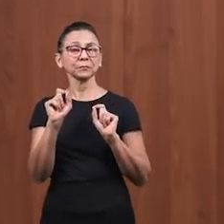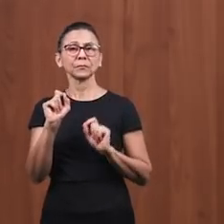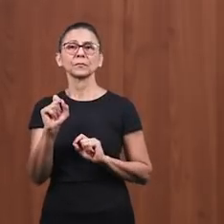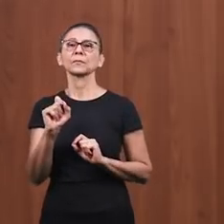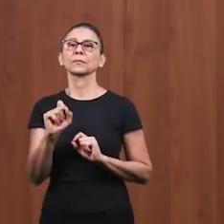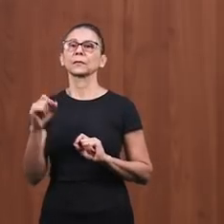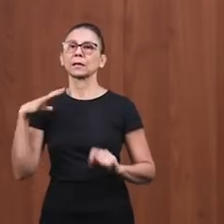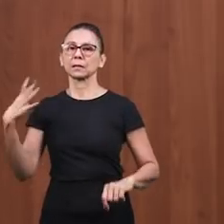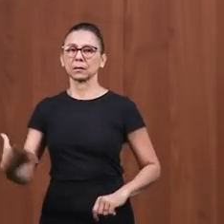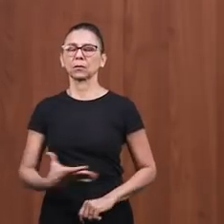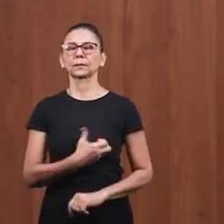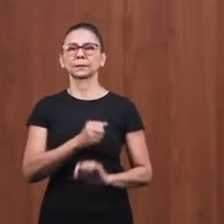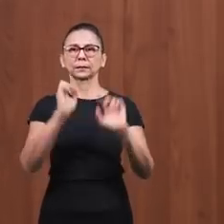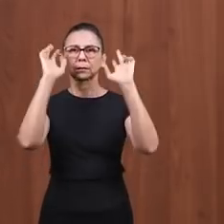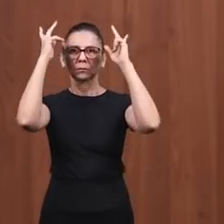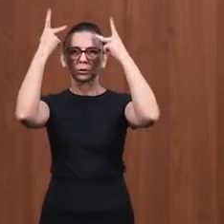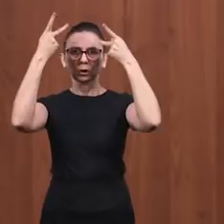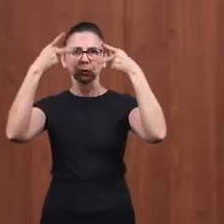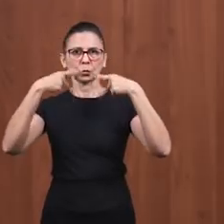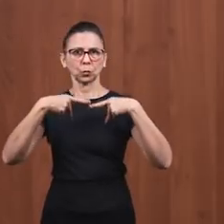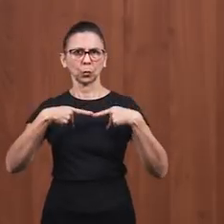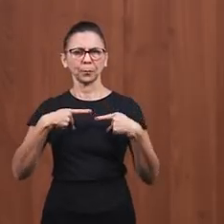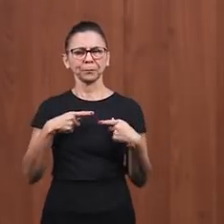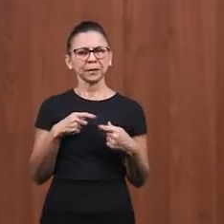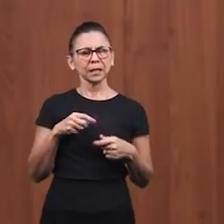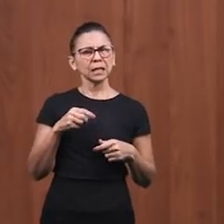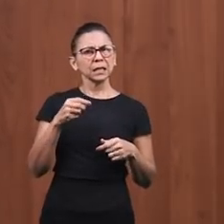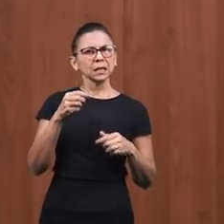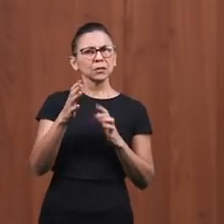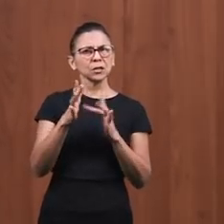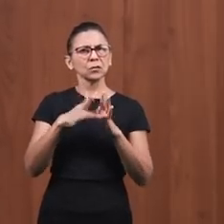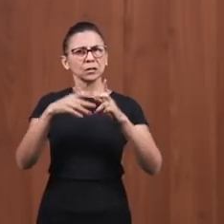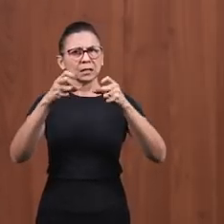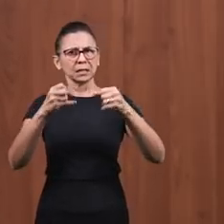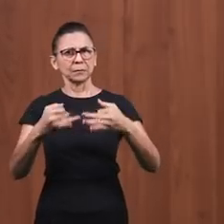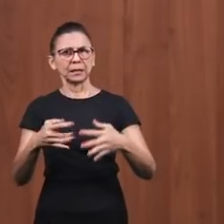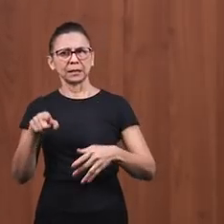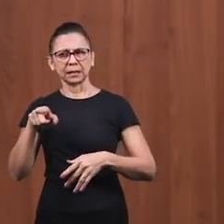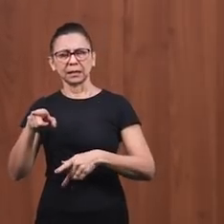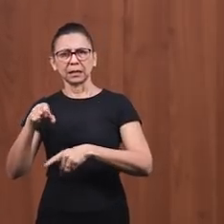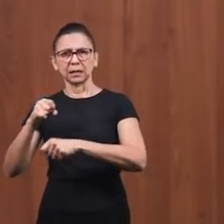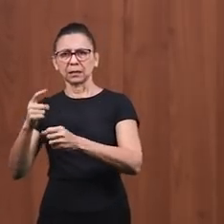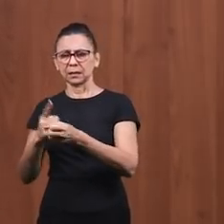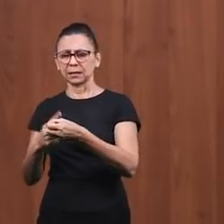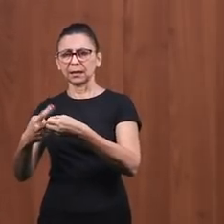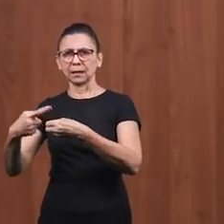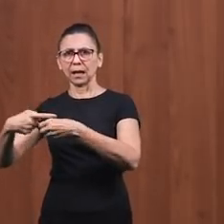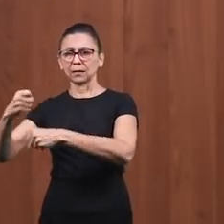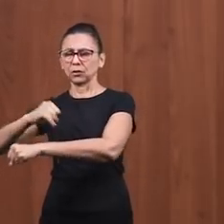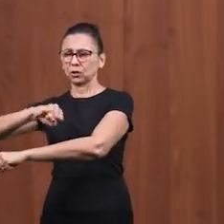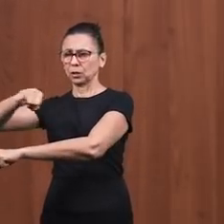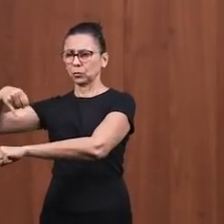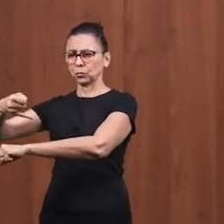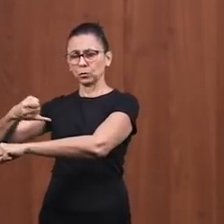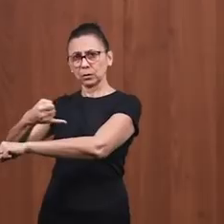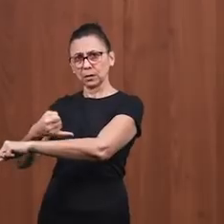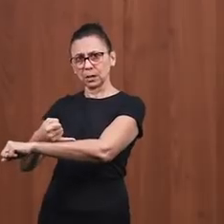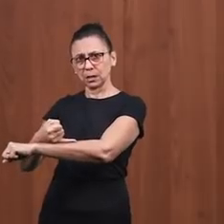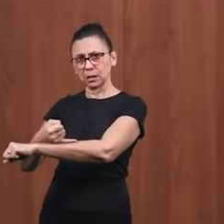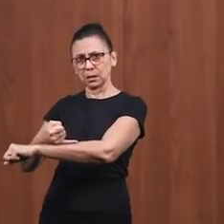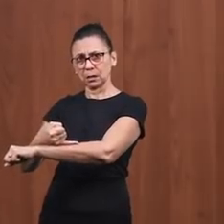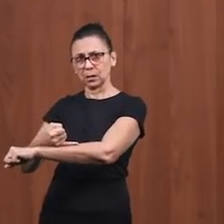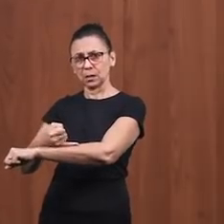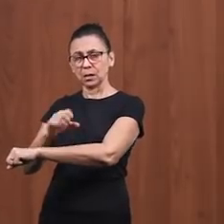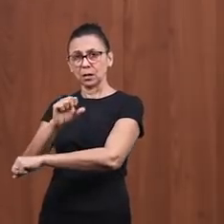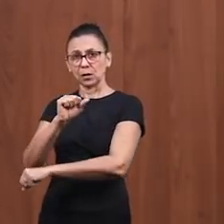fala que o homem saiu de Jerusalém e foi para Jericó, Jerusalém era uma cidade que ficava num lugar alto, a